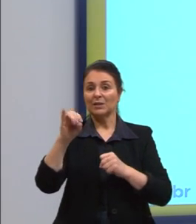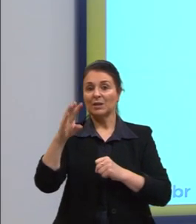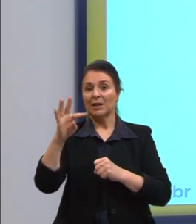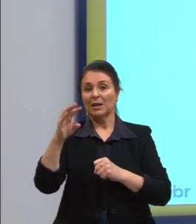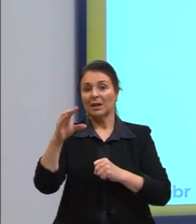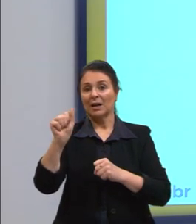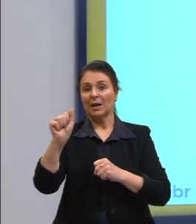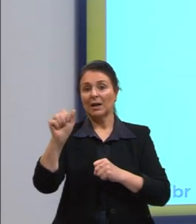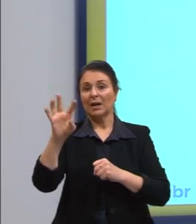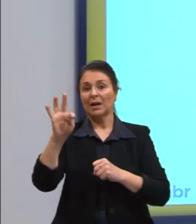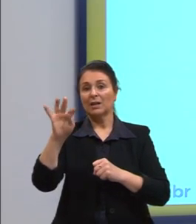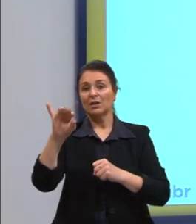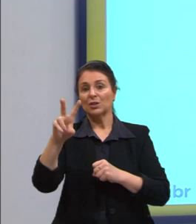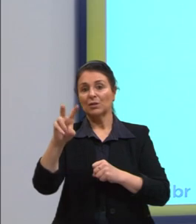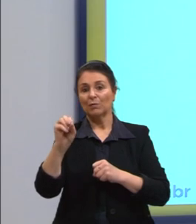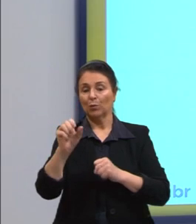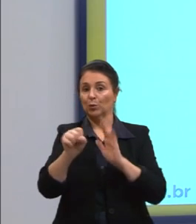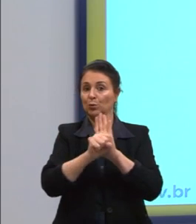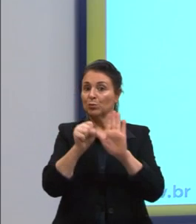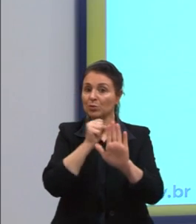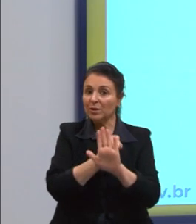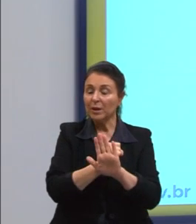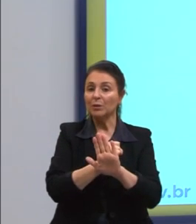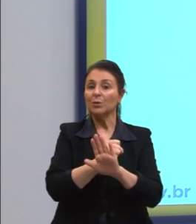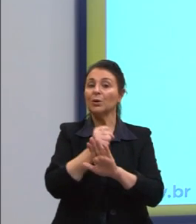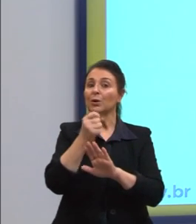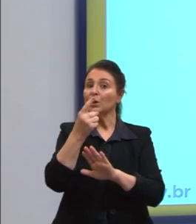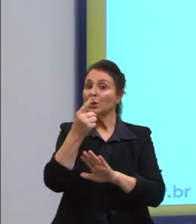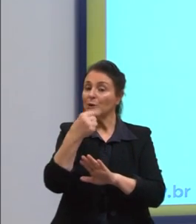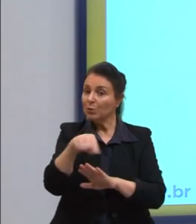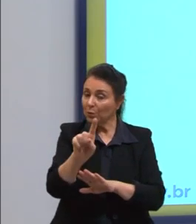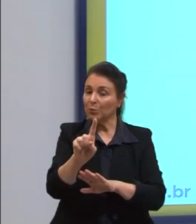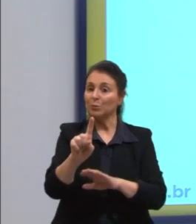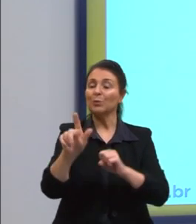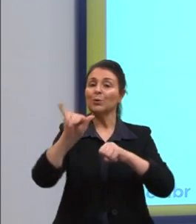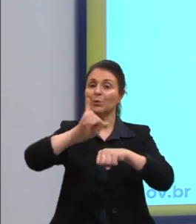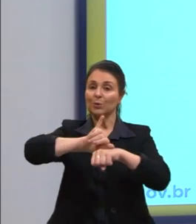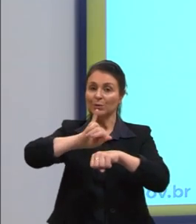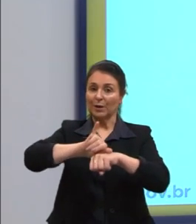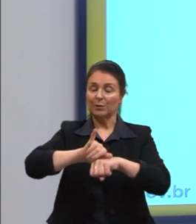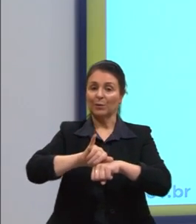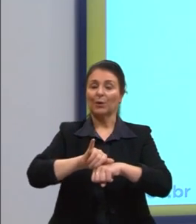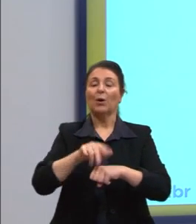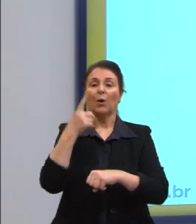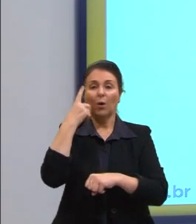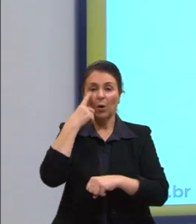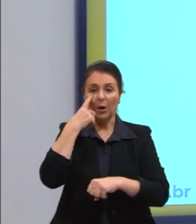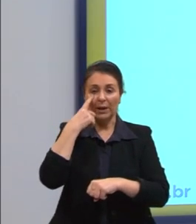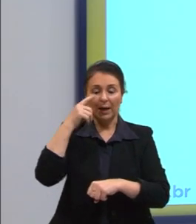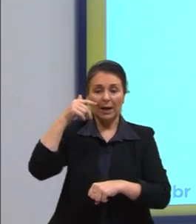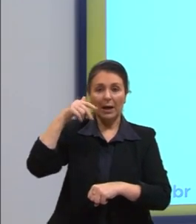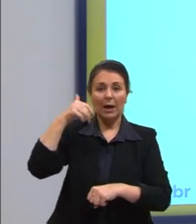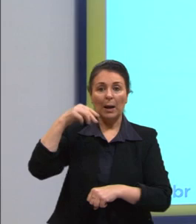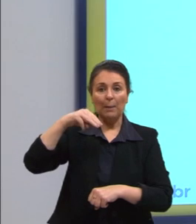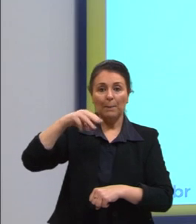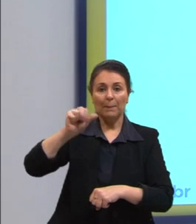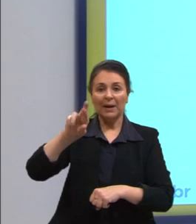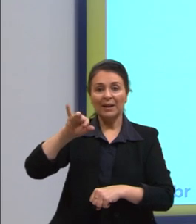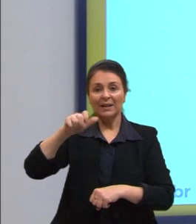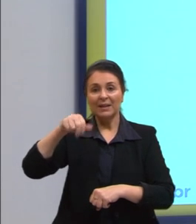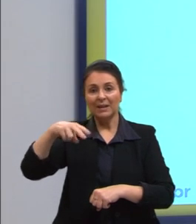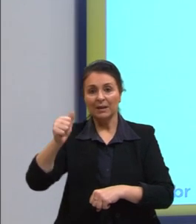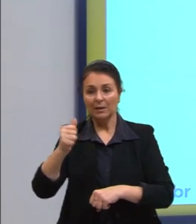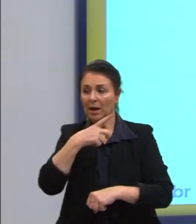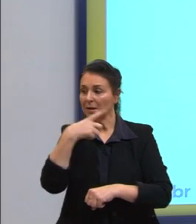predicativo do objeto. Olhem ali o exemplo. Mariana saiu de casa alegre.